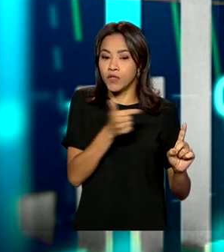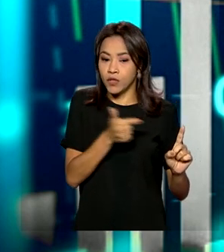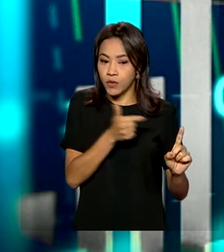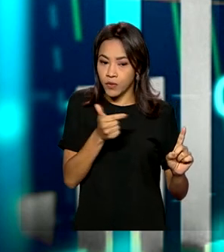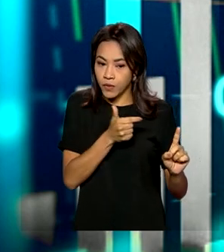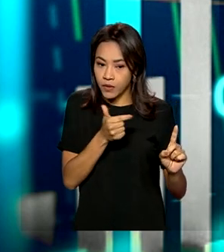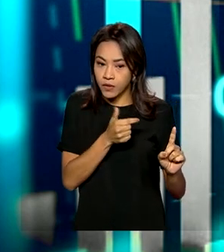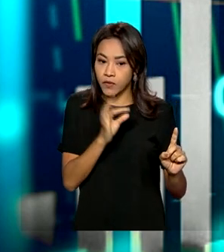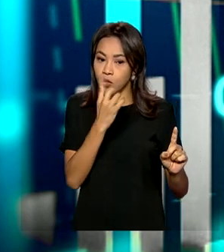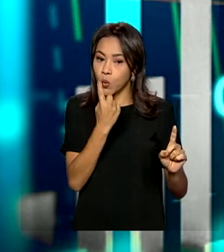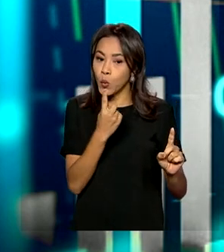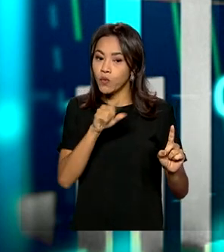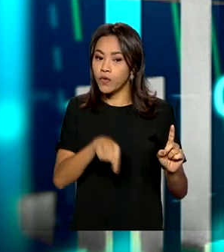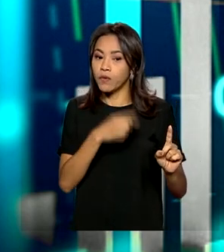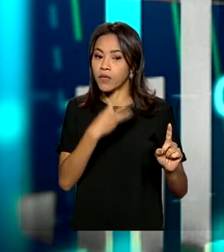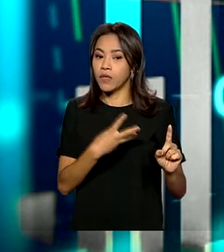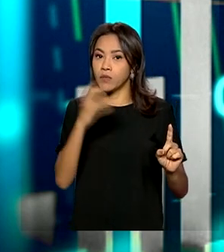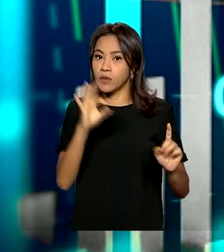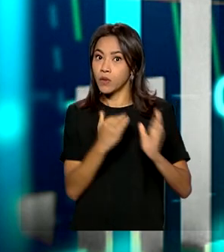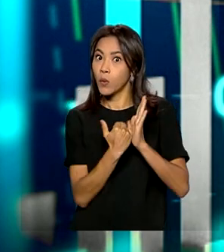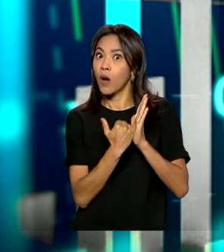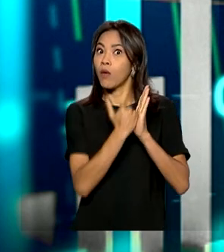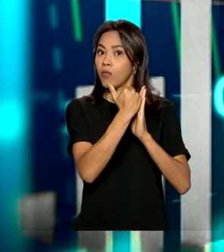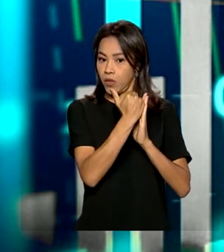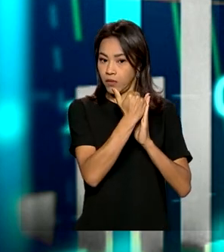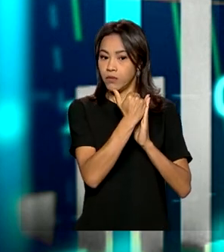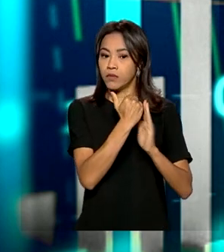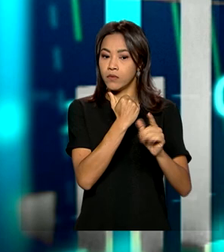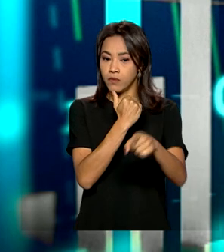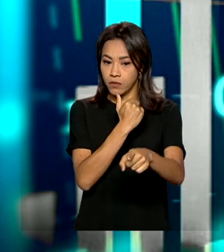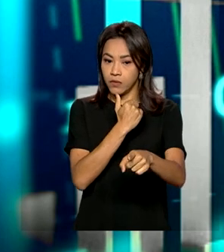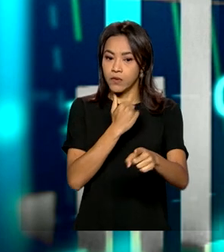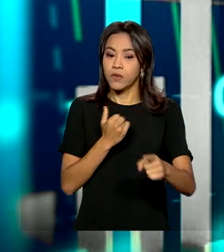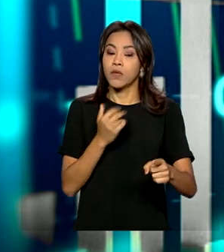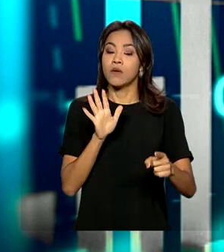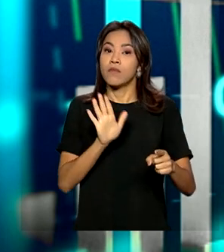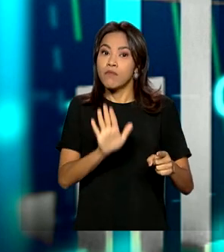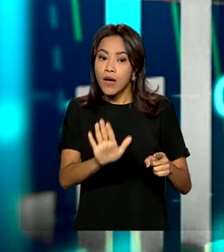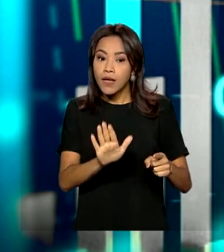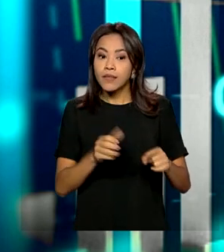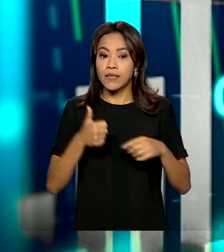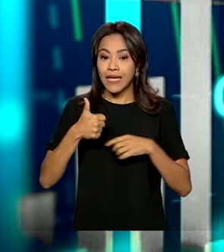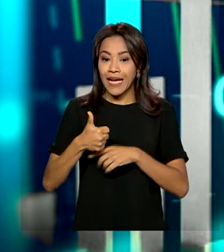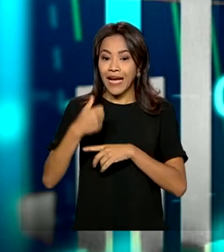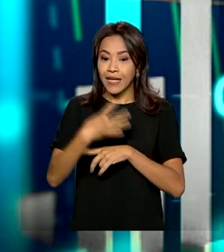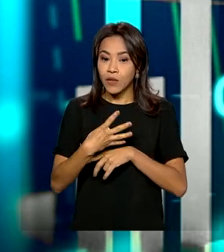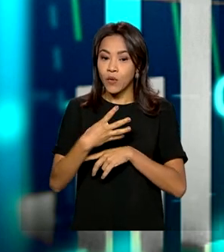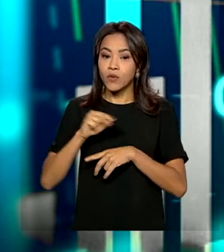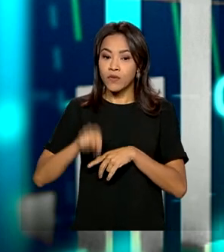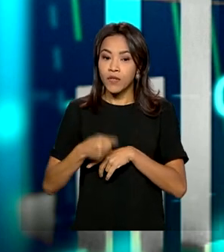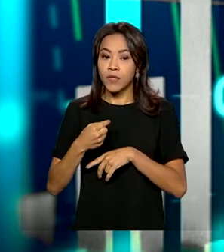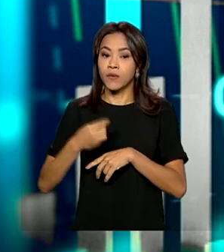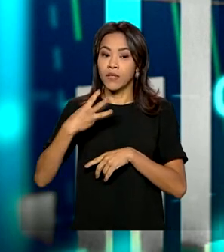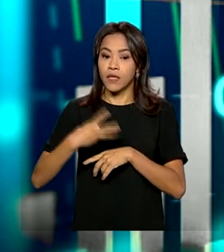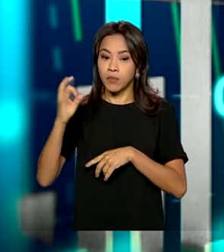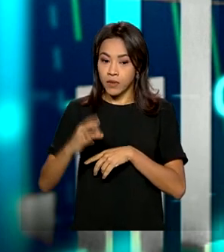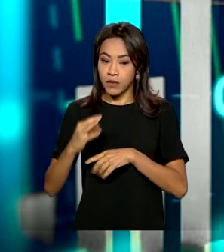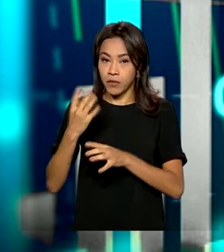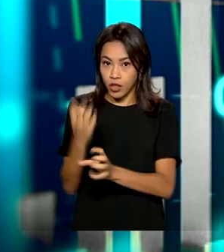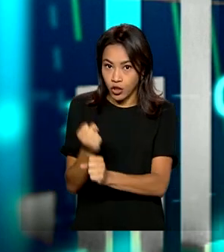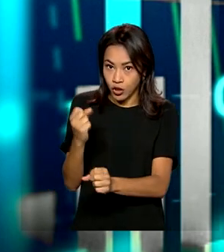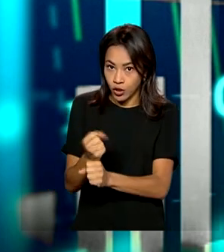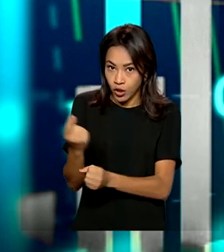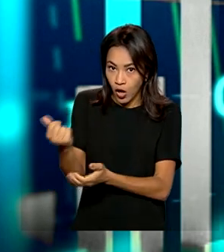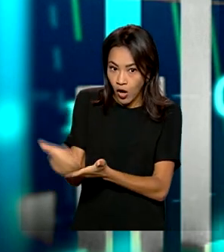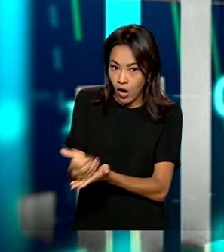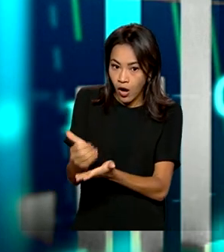crescimento foi de 1,3% em volume, mas 14,3% em receita. E